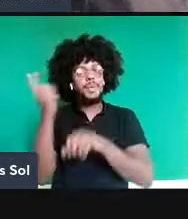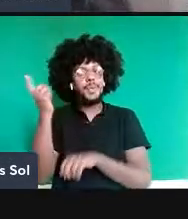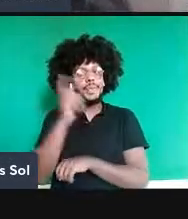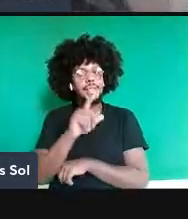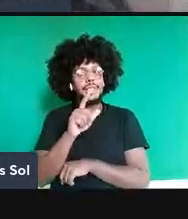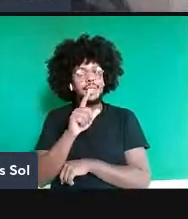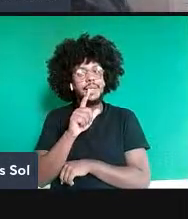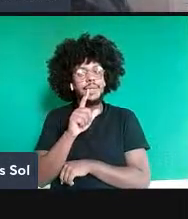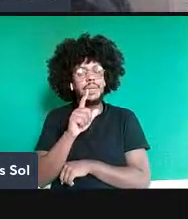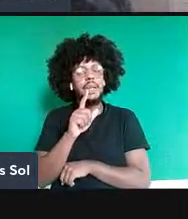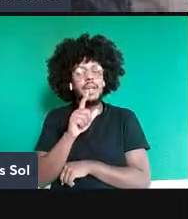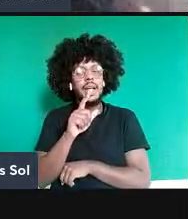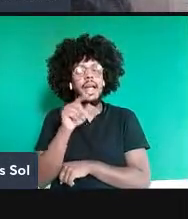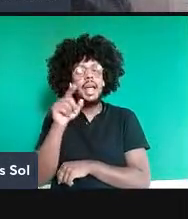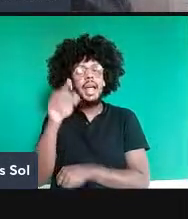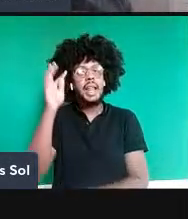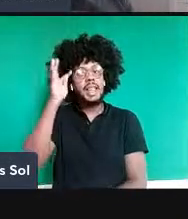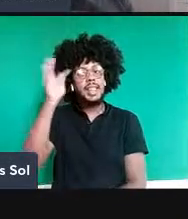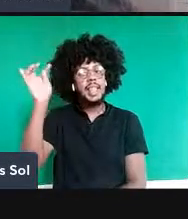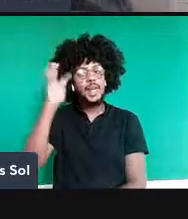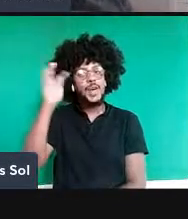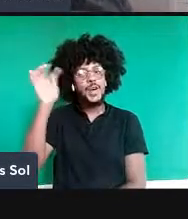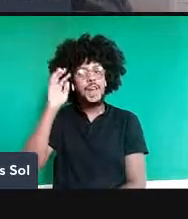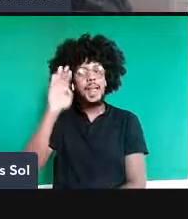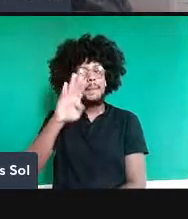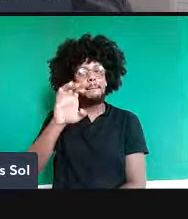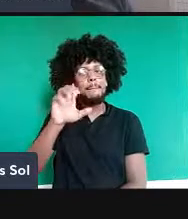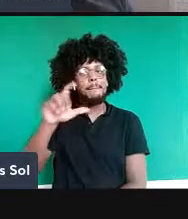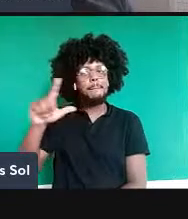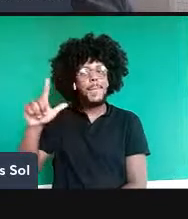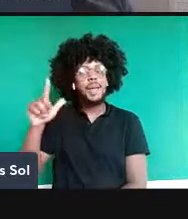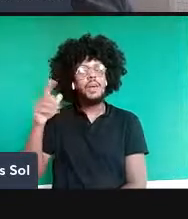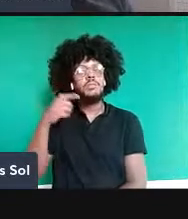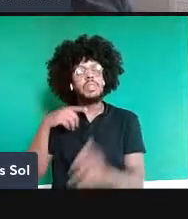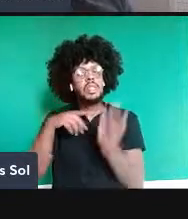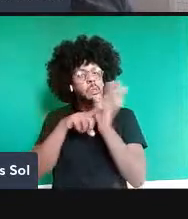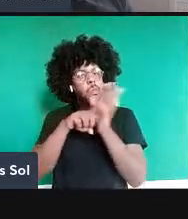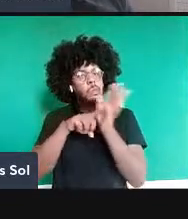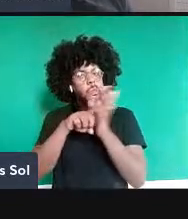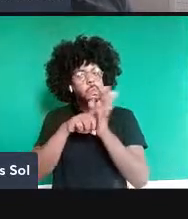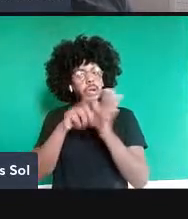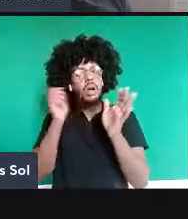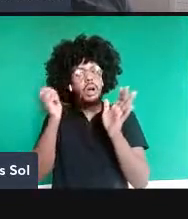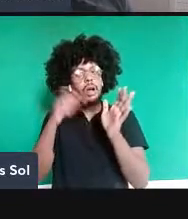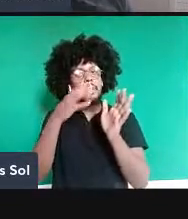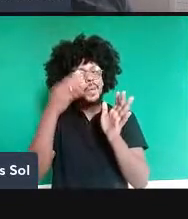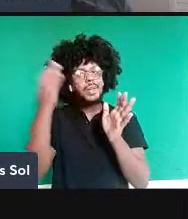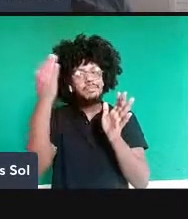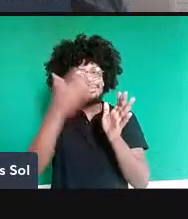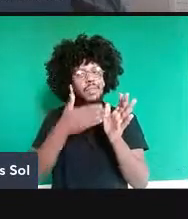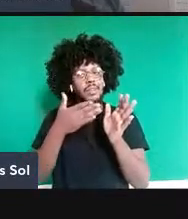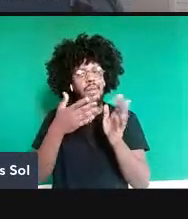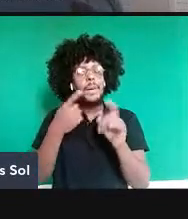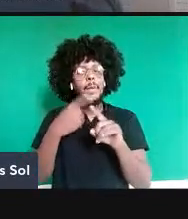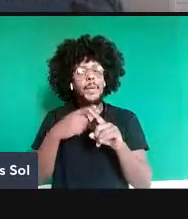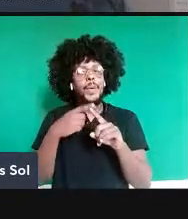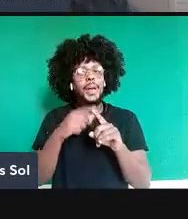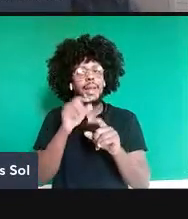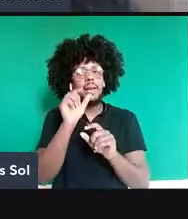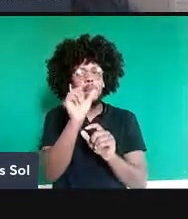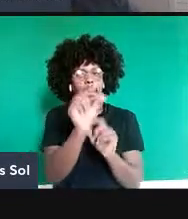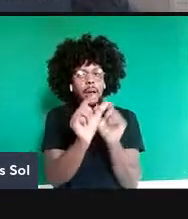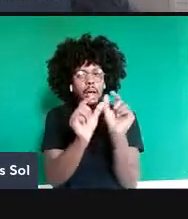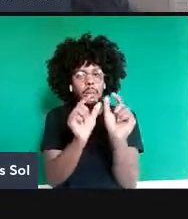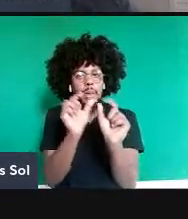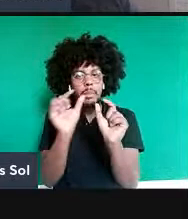o teorema de Bell ficar experimentalmente verificado. Por quê? Porque cada um desses termos que estão entrando aqui nessa desigualdade que são